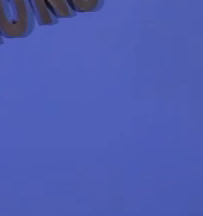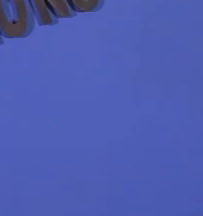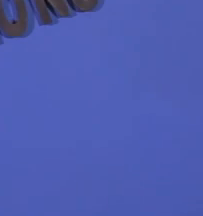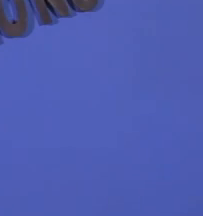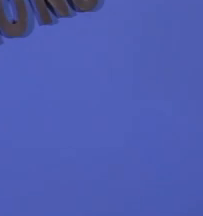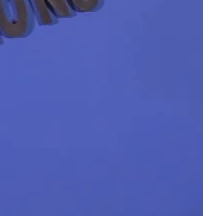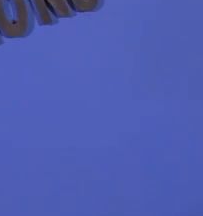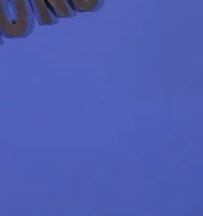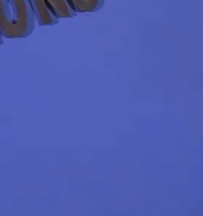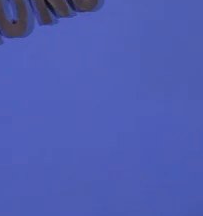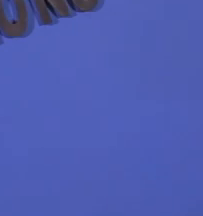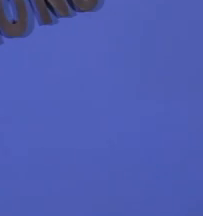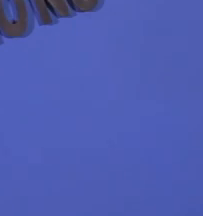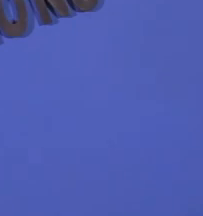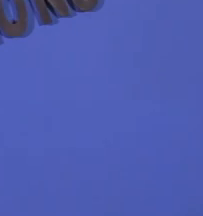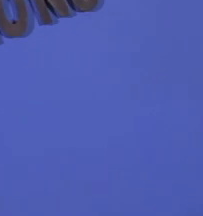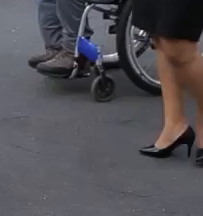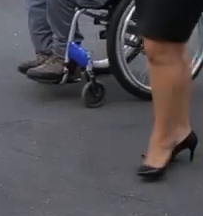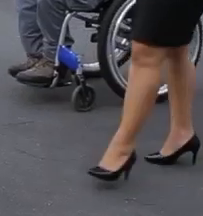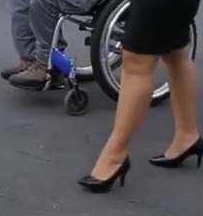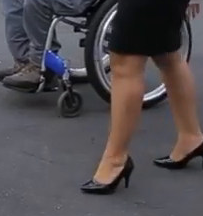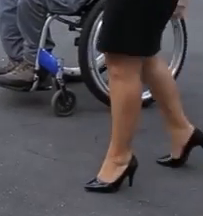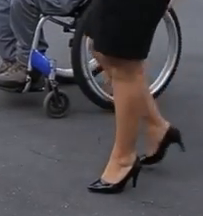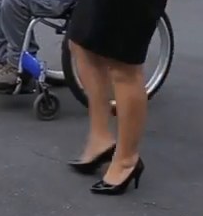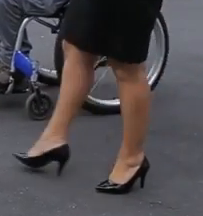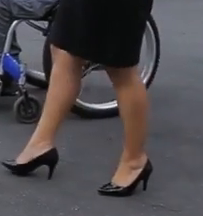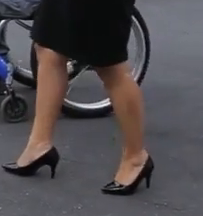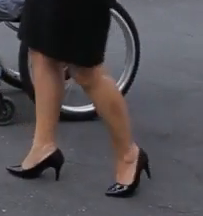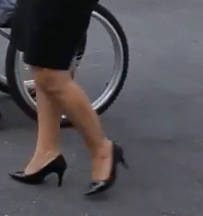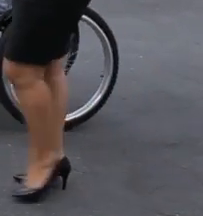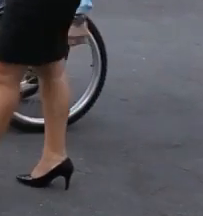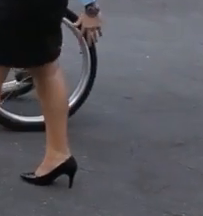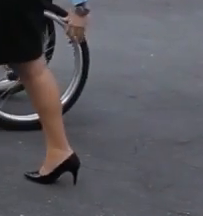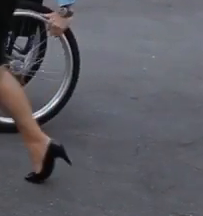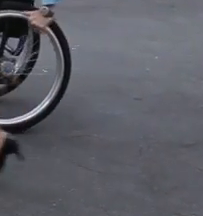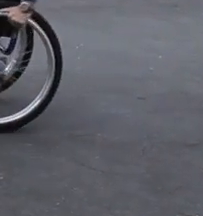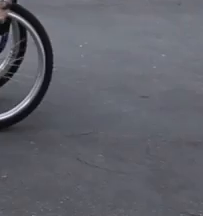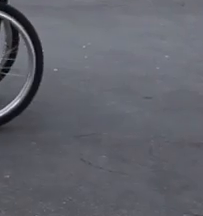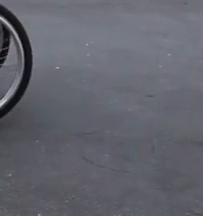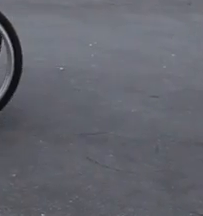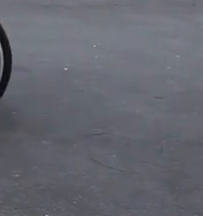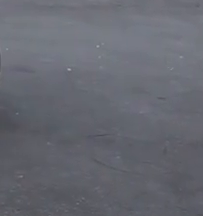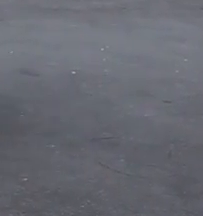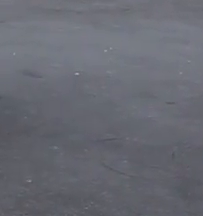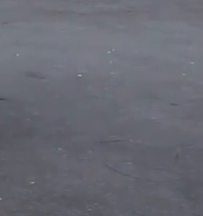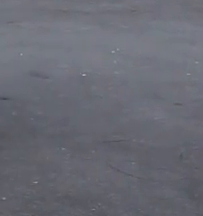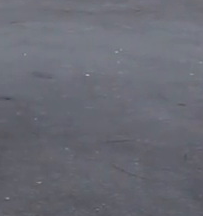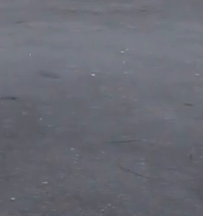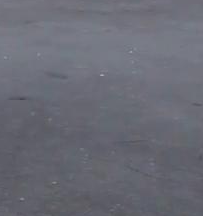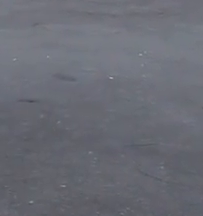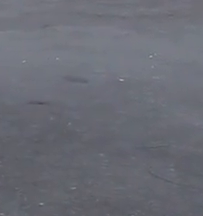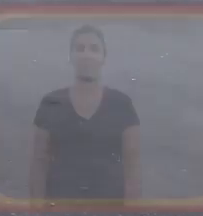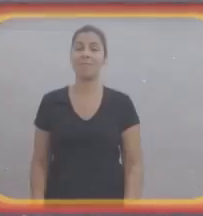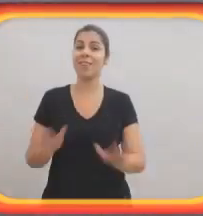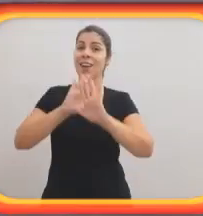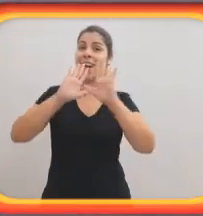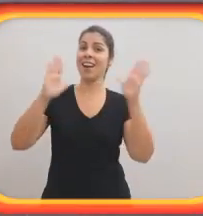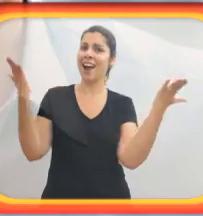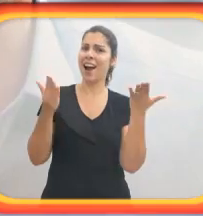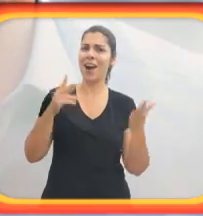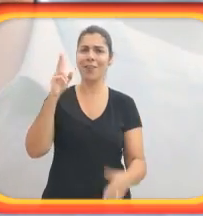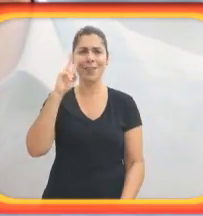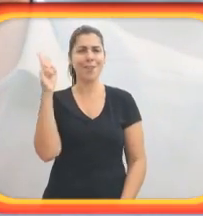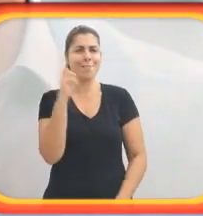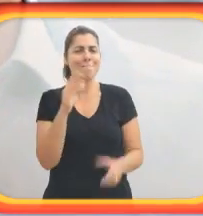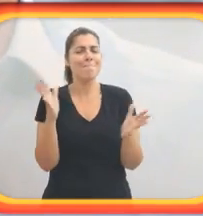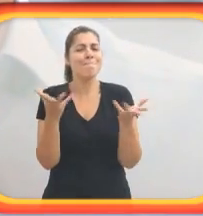Fundo Azul, em letras prateadas, Unit Nations, e bem-vindos em 4 idiomas. Palácio com lago e palmeiras no pátio, Zé e uma mulher. Olá, para você